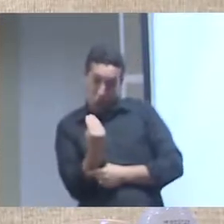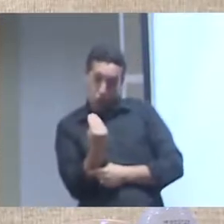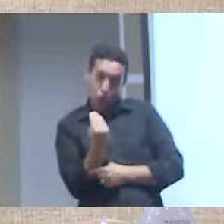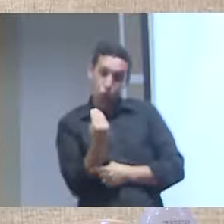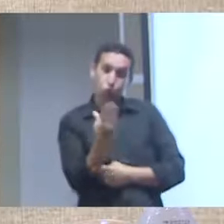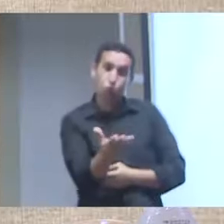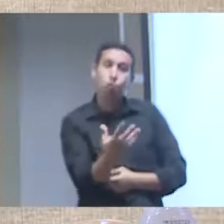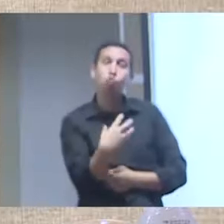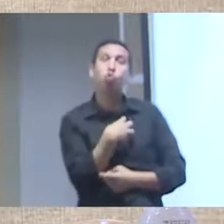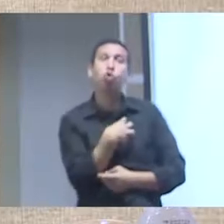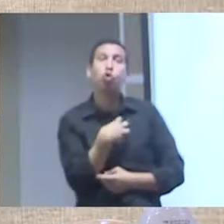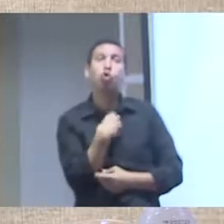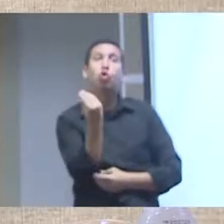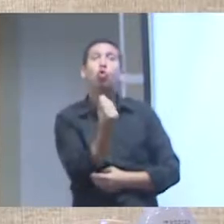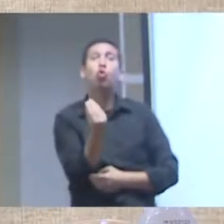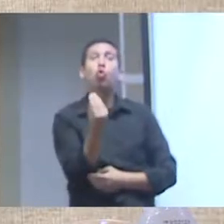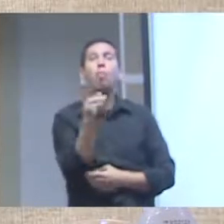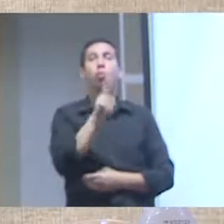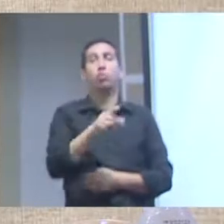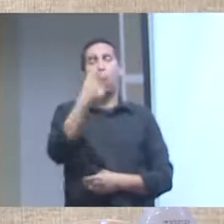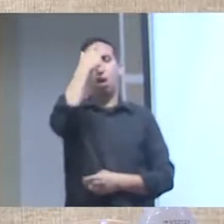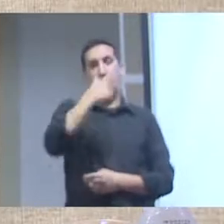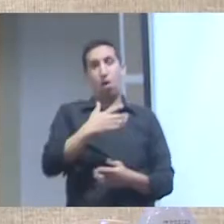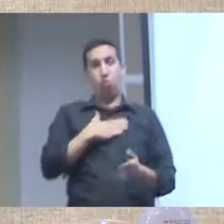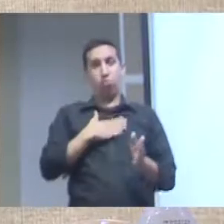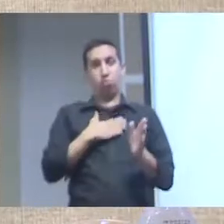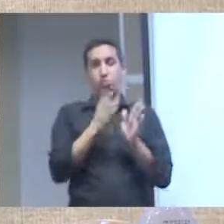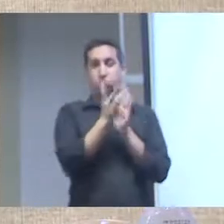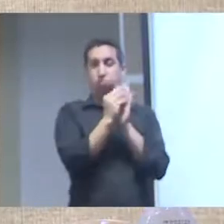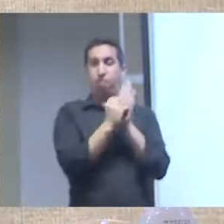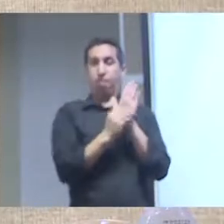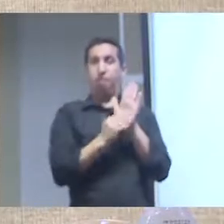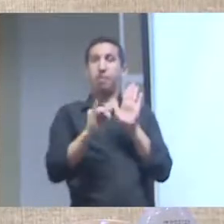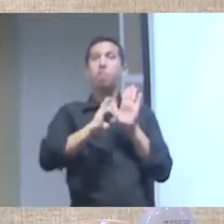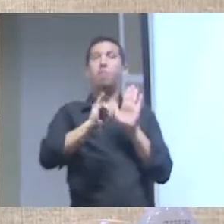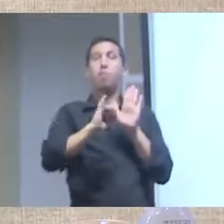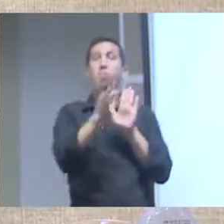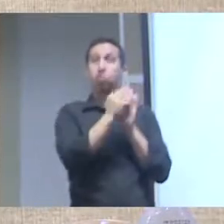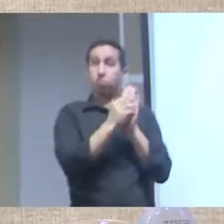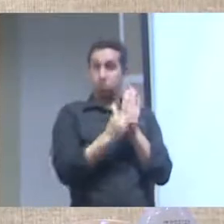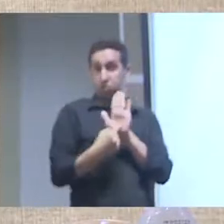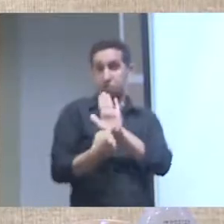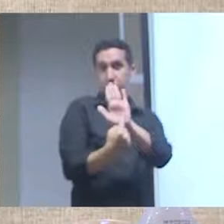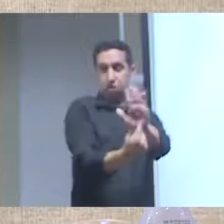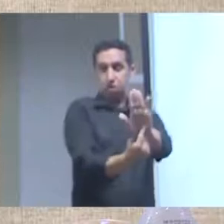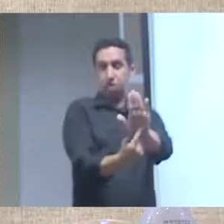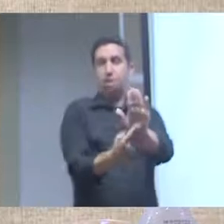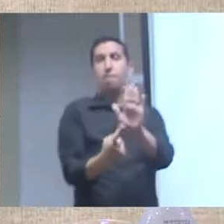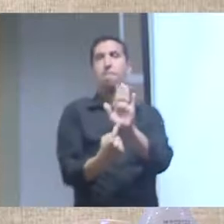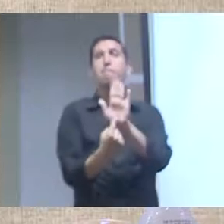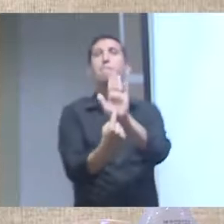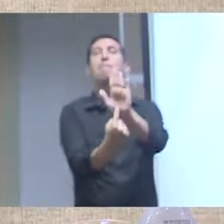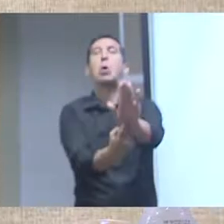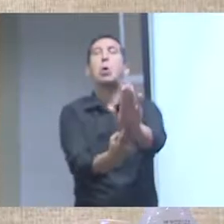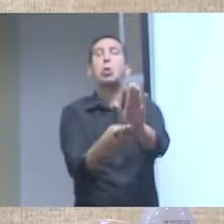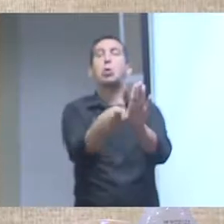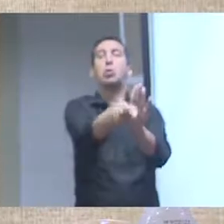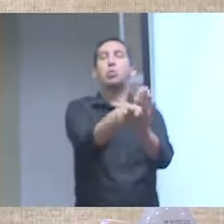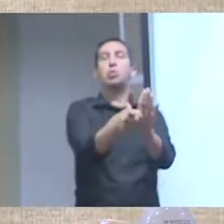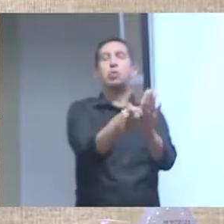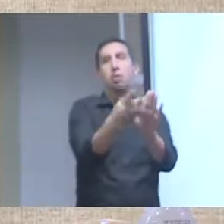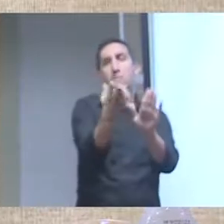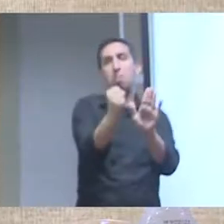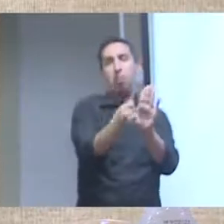privilegio uma forma de uso dos meus dados pelo compartilhamento né se eu privilegio na